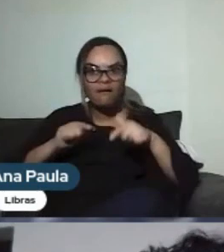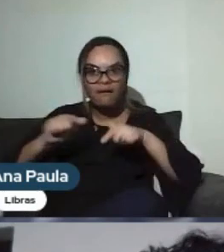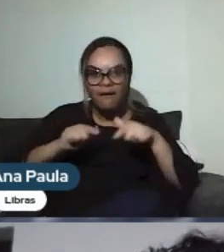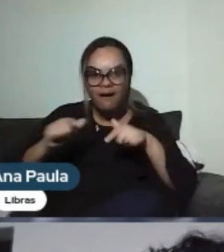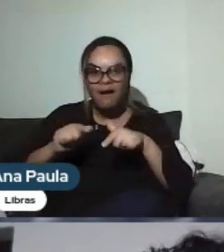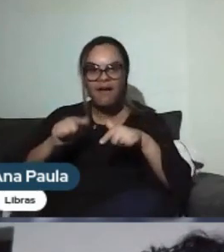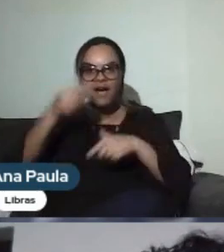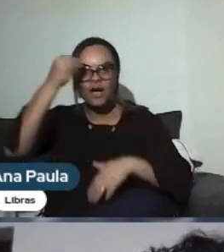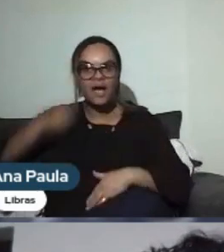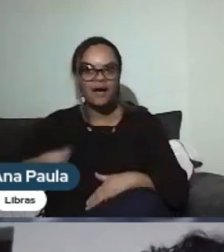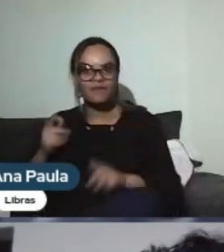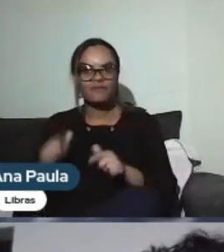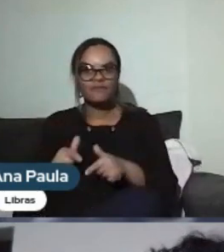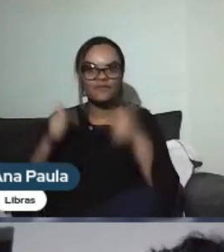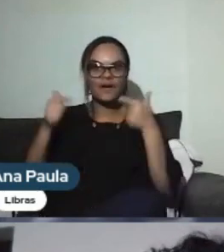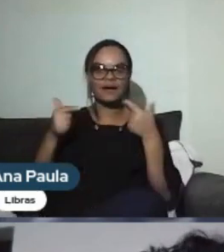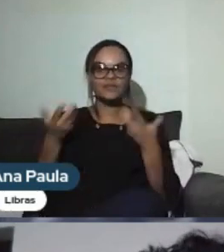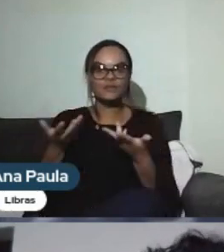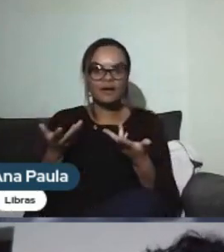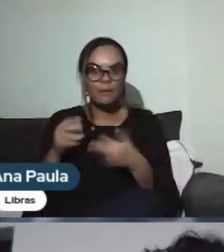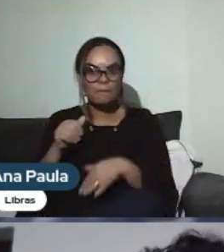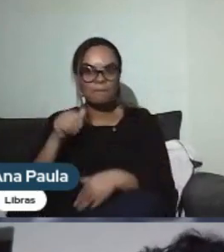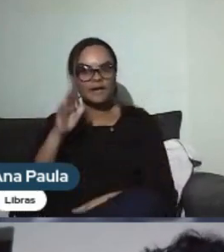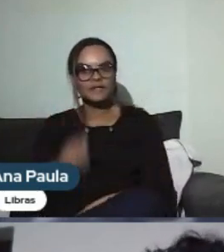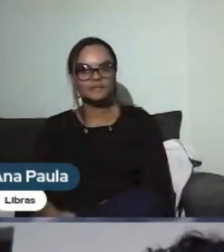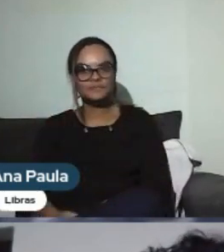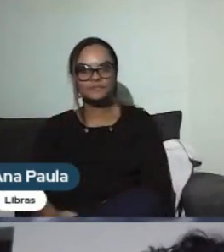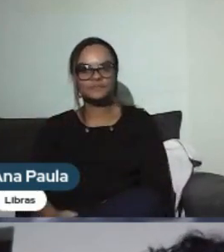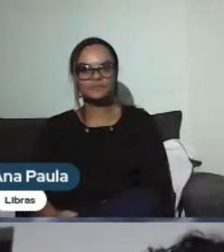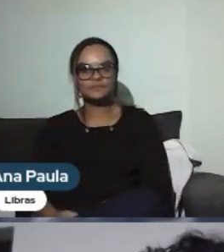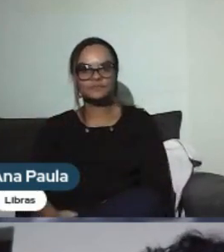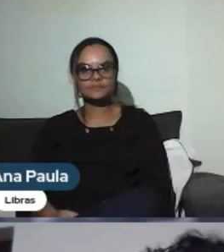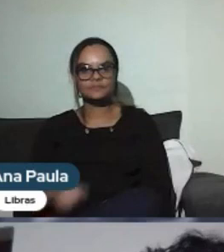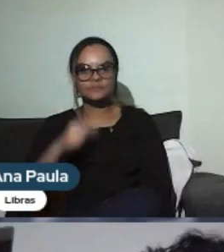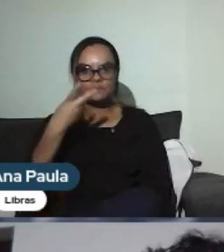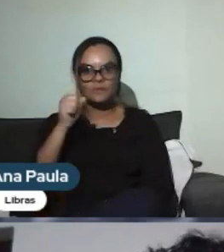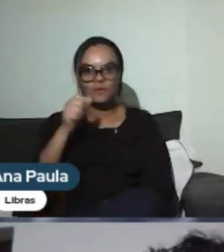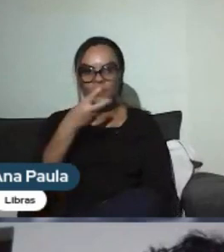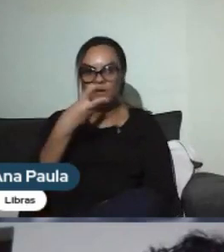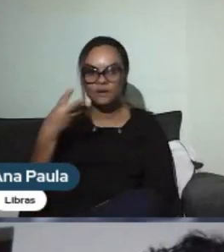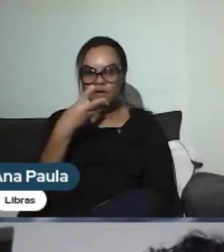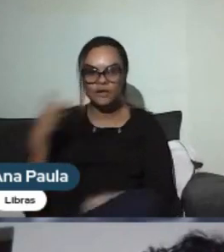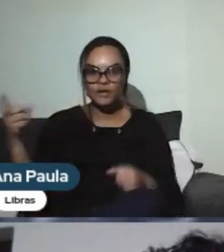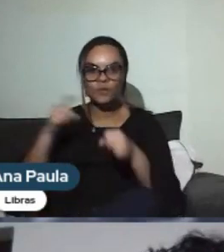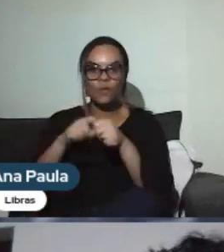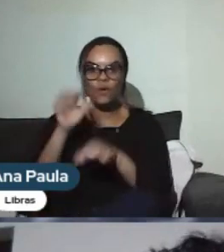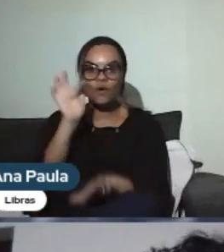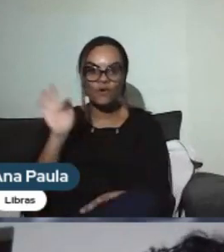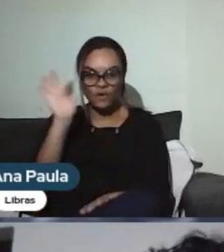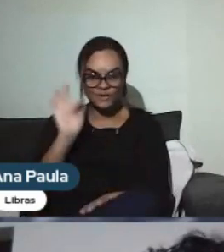ativa, viviam mais. Aí, quando foi em 2013, voltei a fazer faculdade.